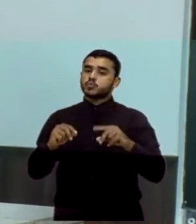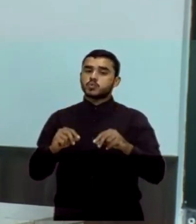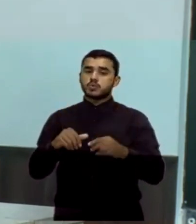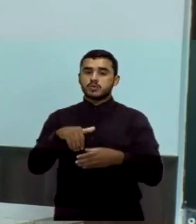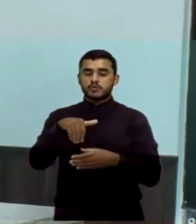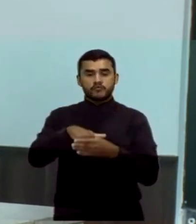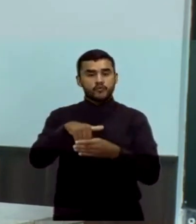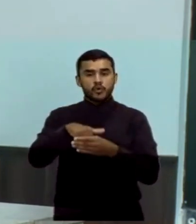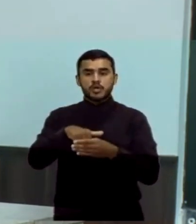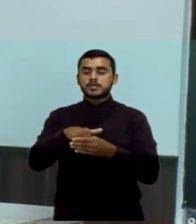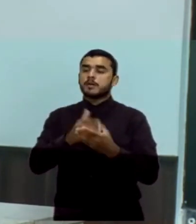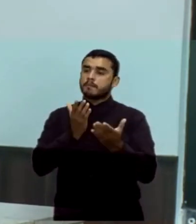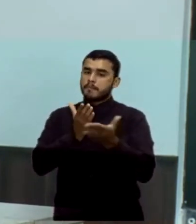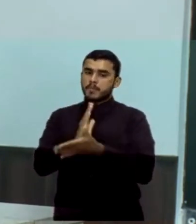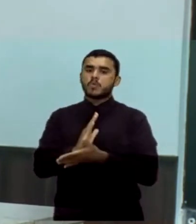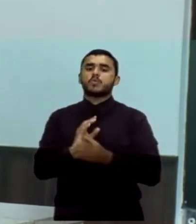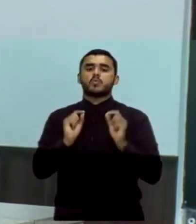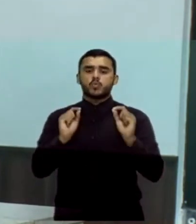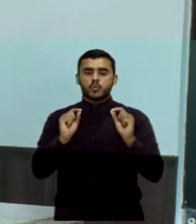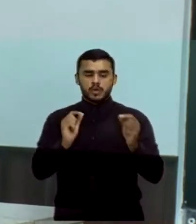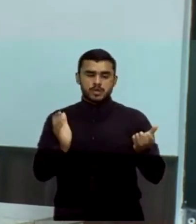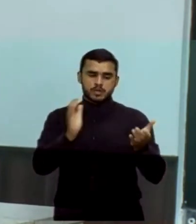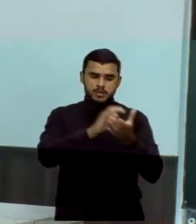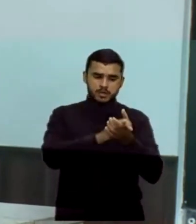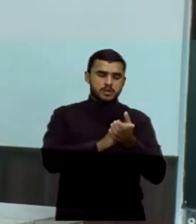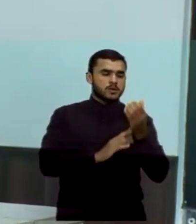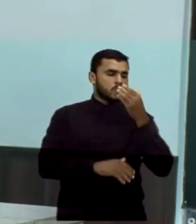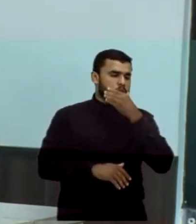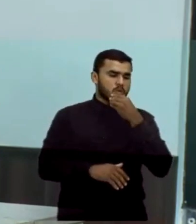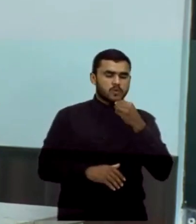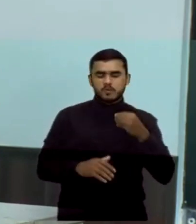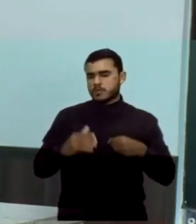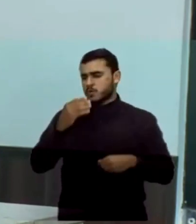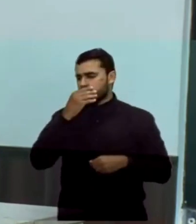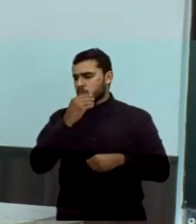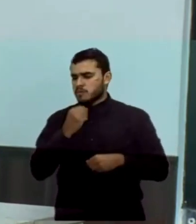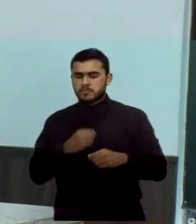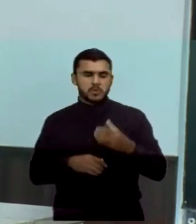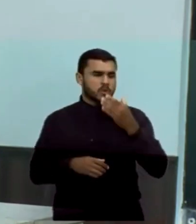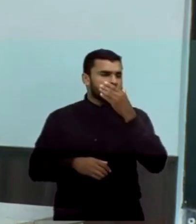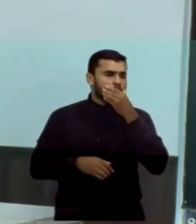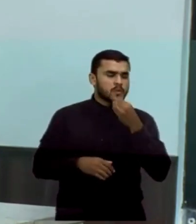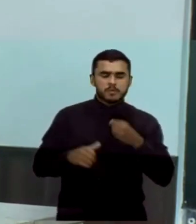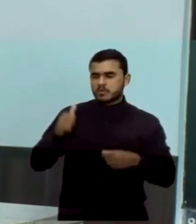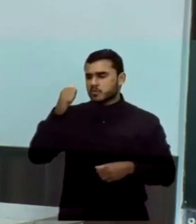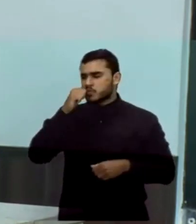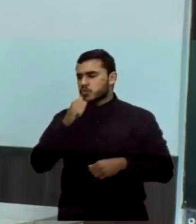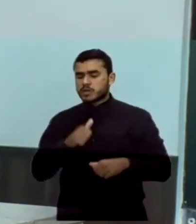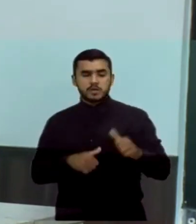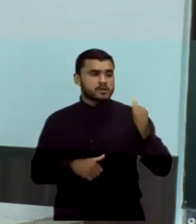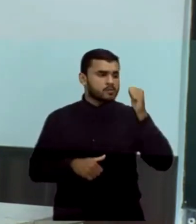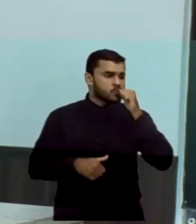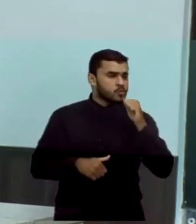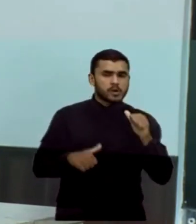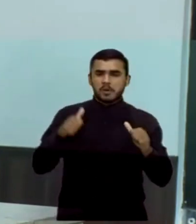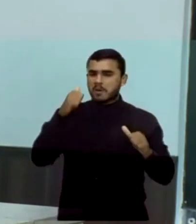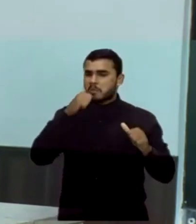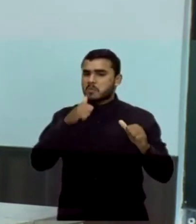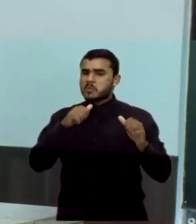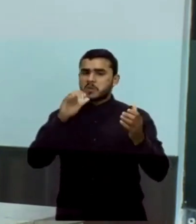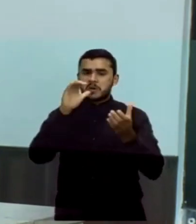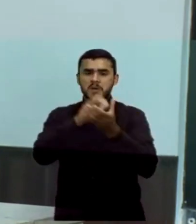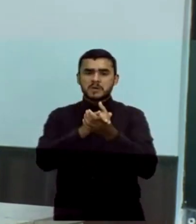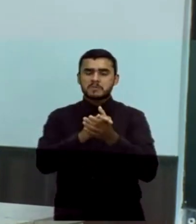entre pessoas do mesmo sexo, a união estável entre homens e mulheres e reconheceu a